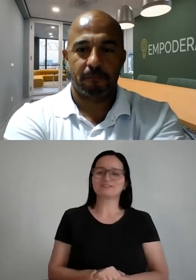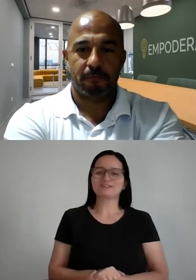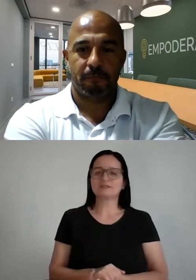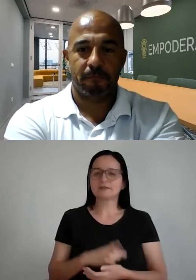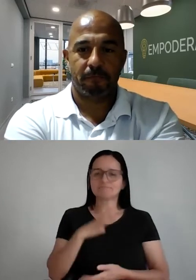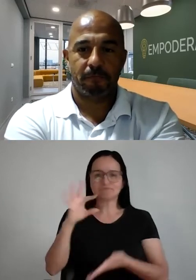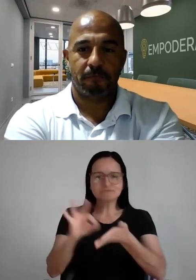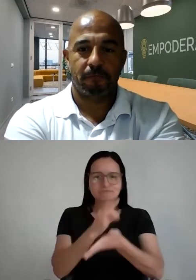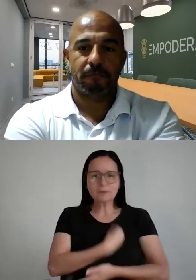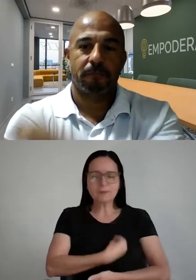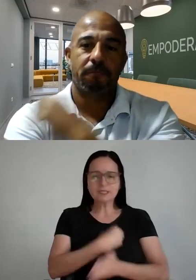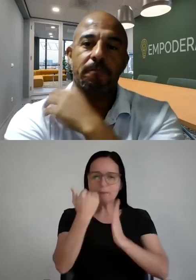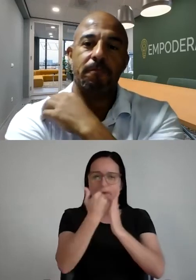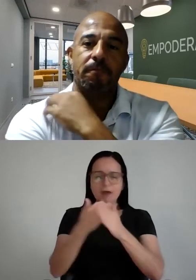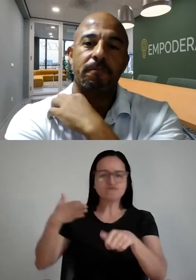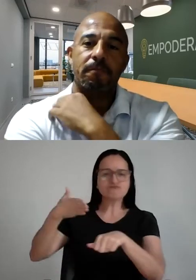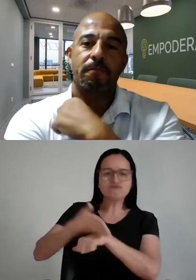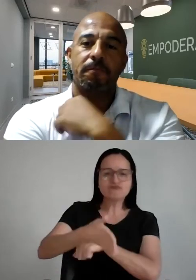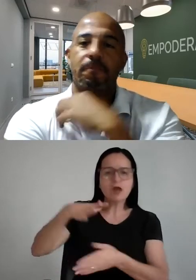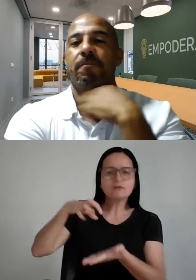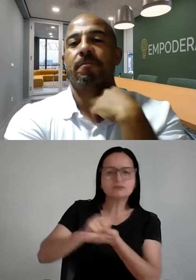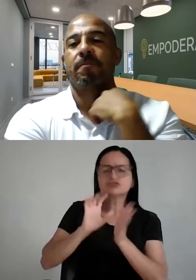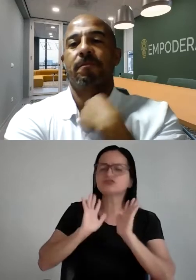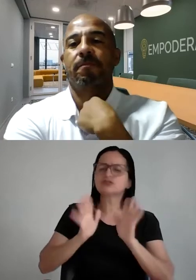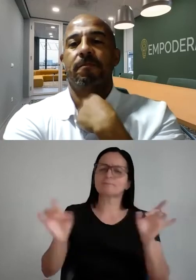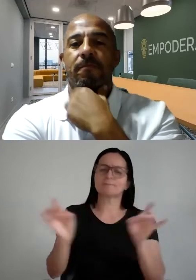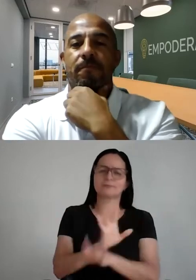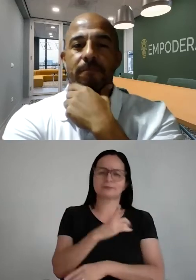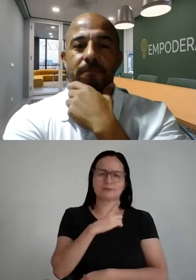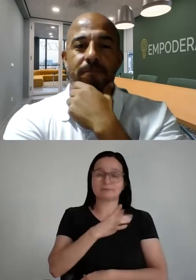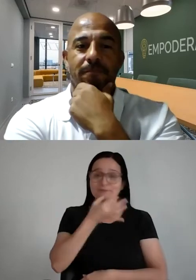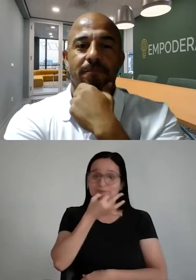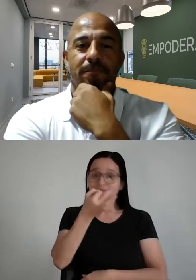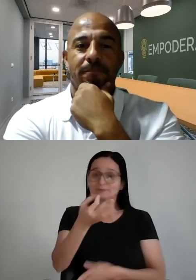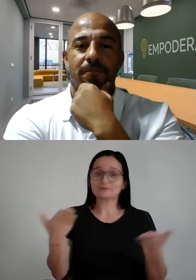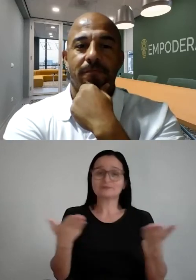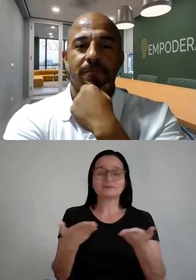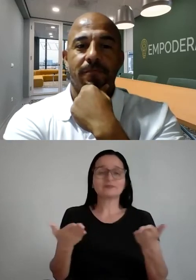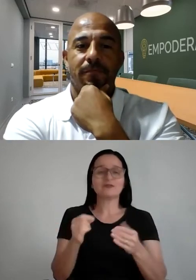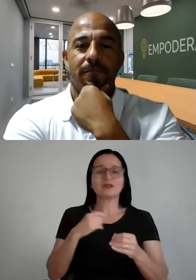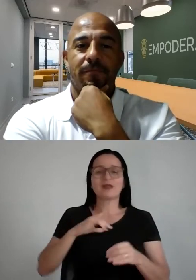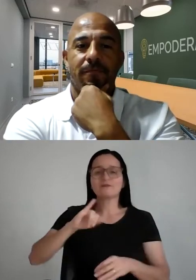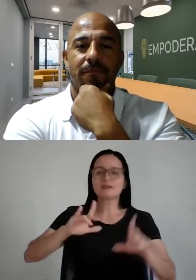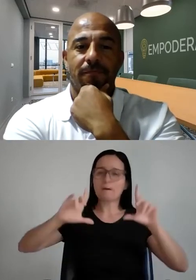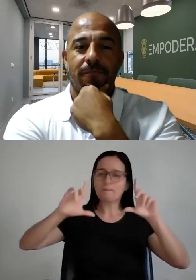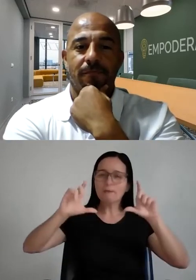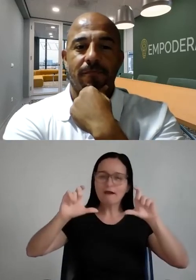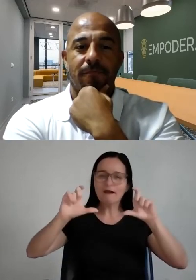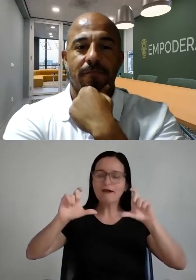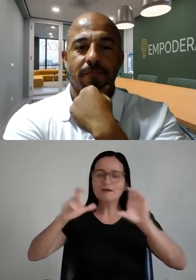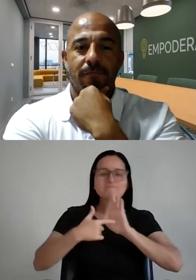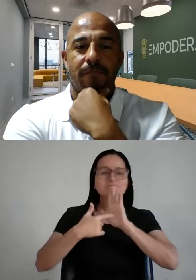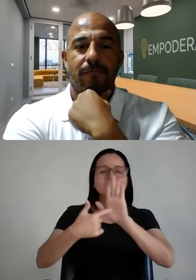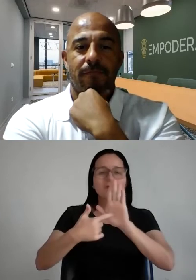presença, você já está cadastrado aqui. E eu queria dar uma dica nessa live. Gente, dá print nessa palestra e posta no LinkedIn.